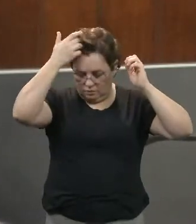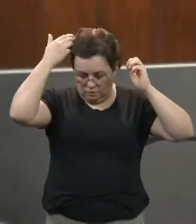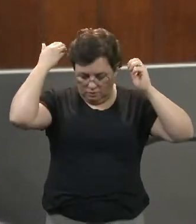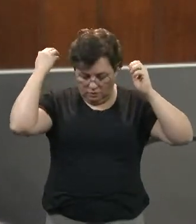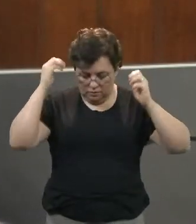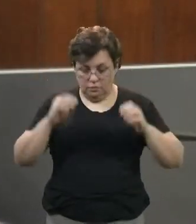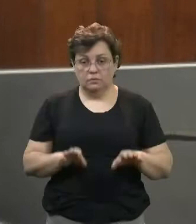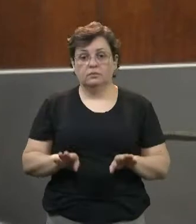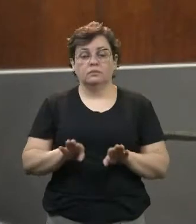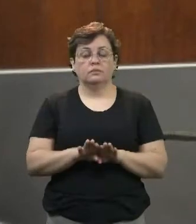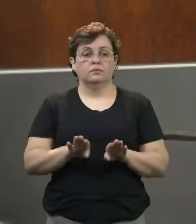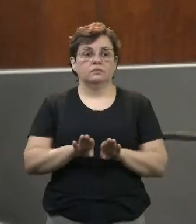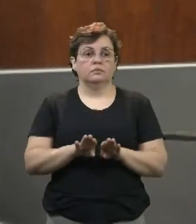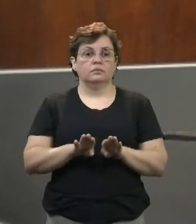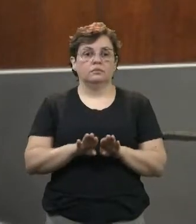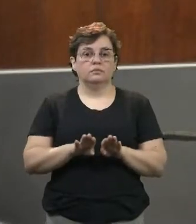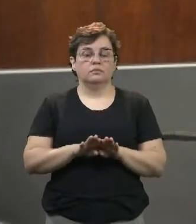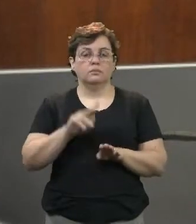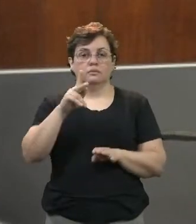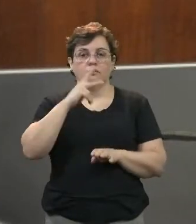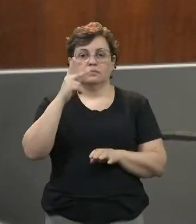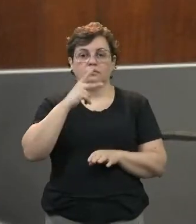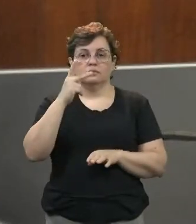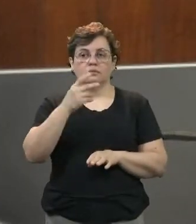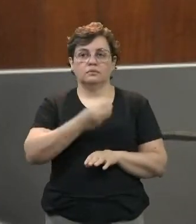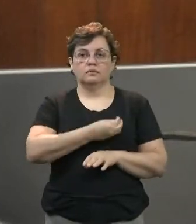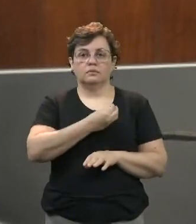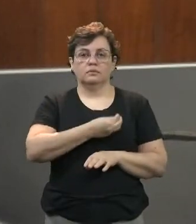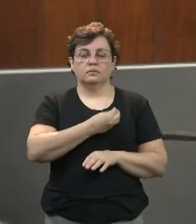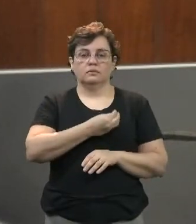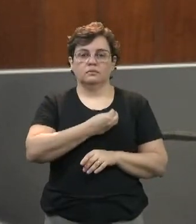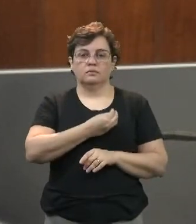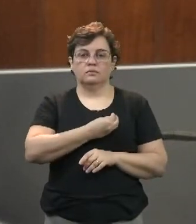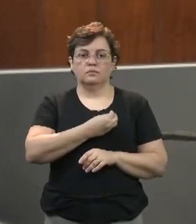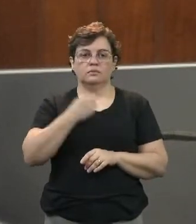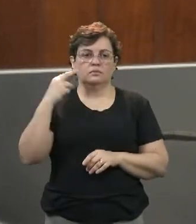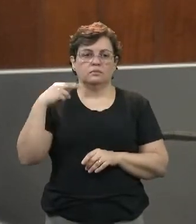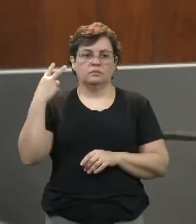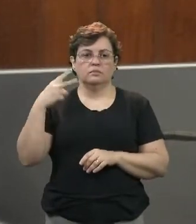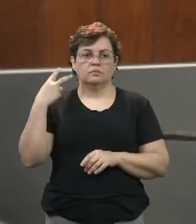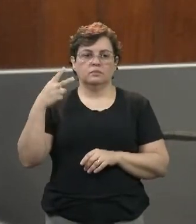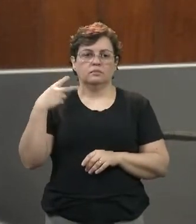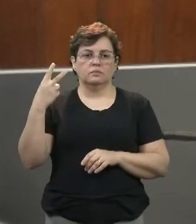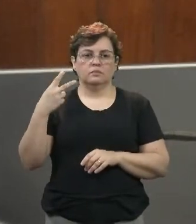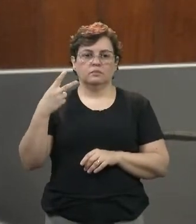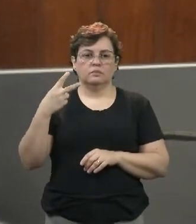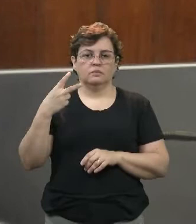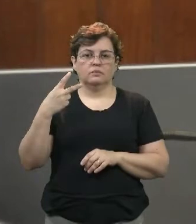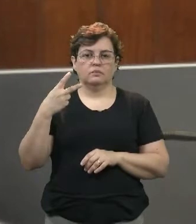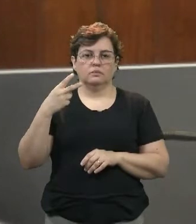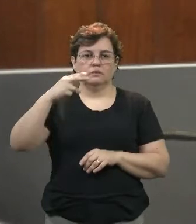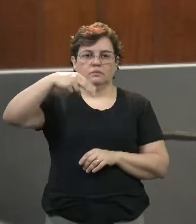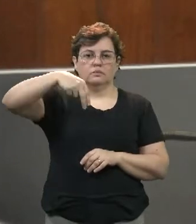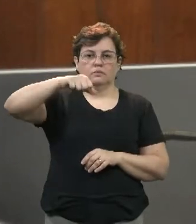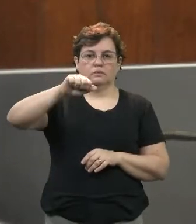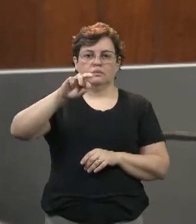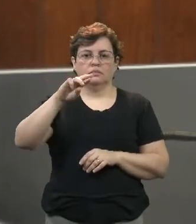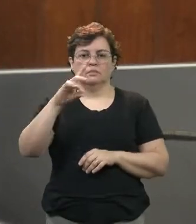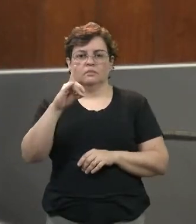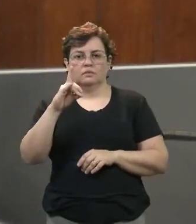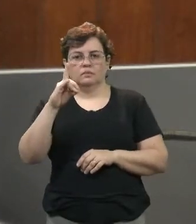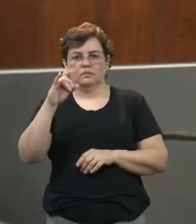Como também registro a presença do vereador doutor Luiz Eduardo Nardi